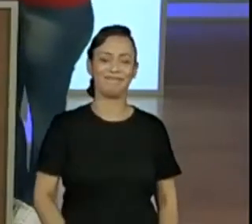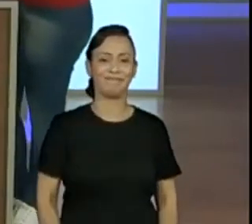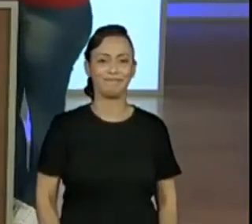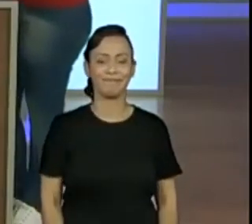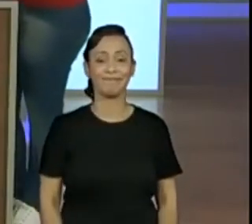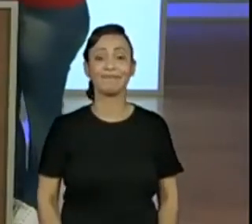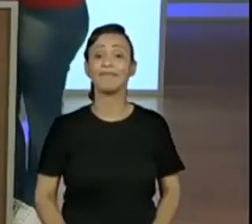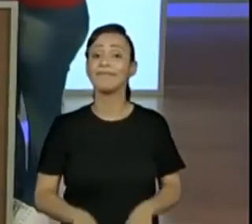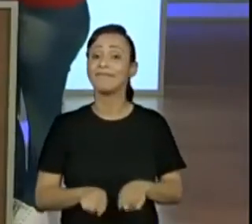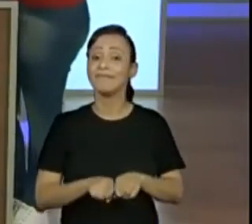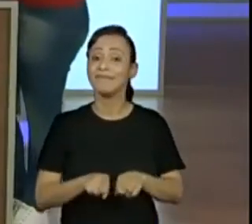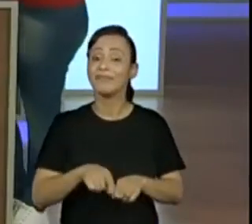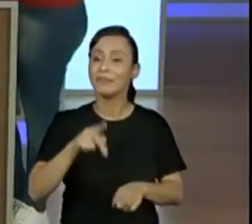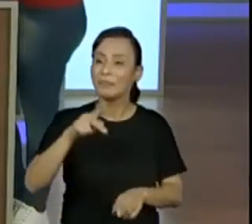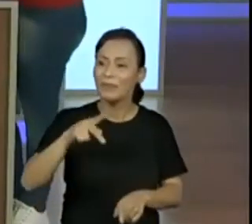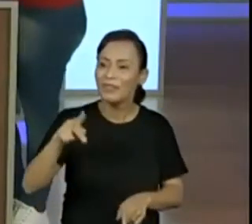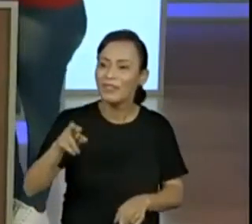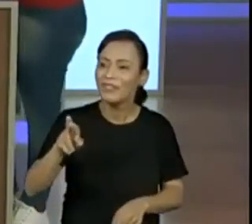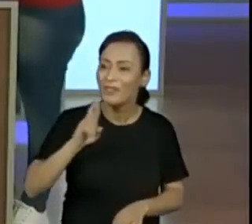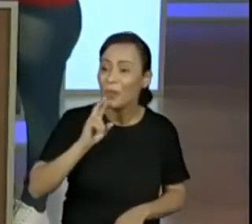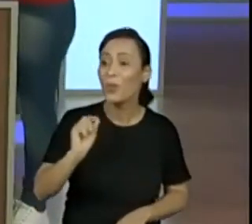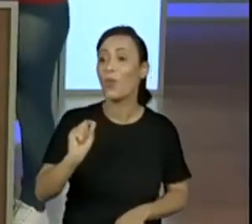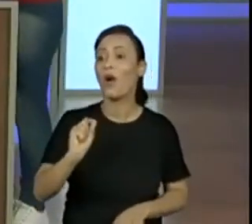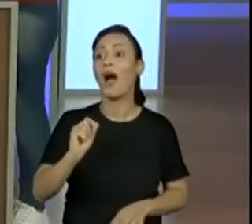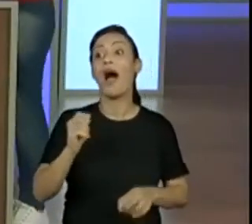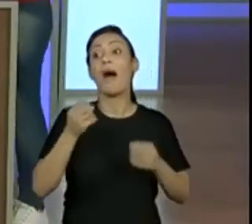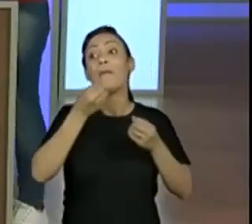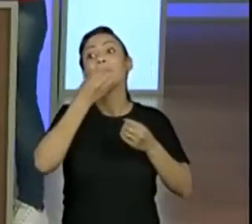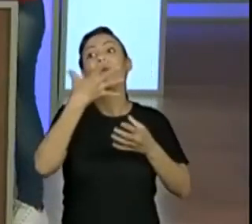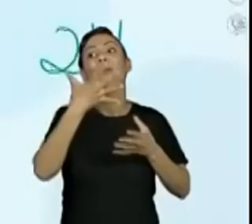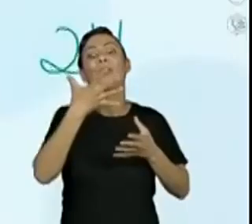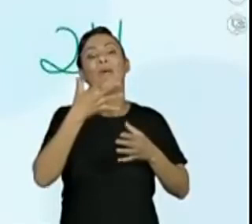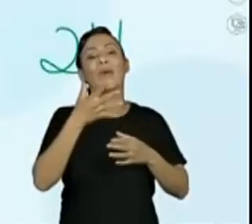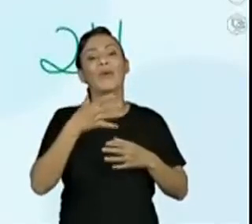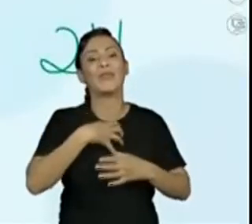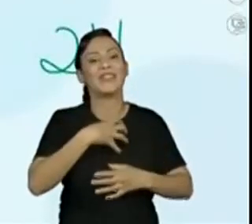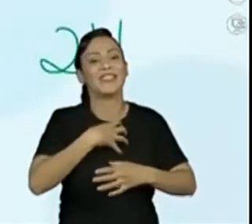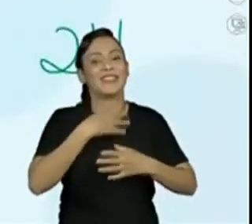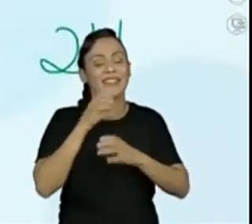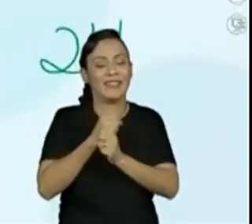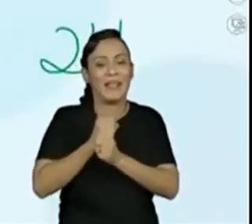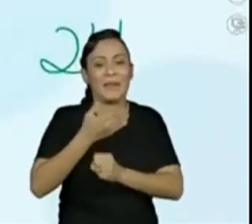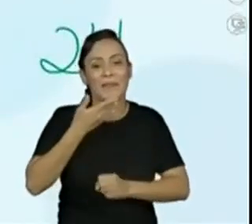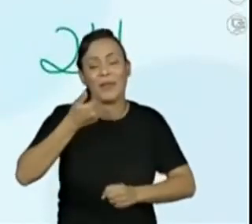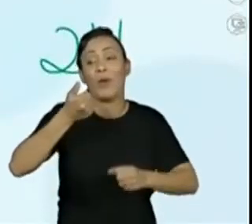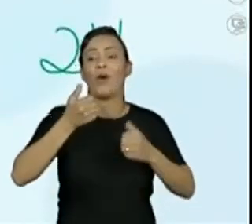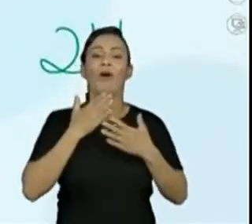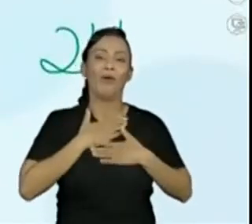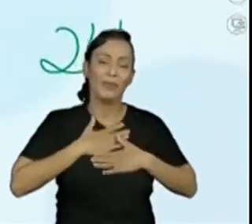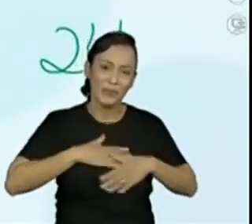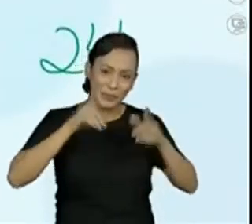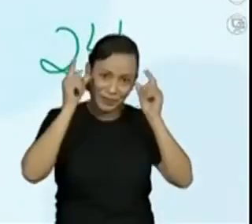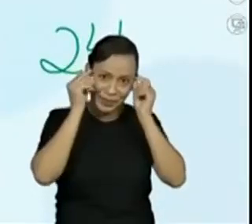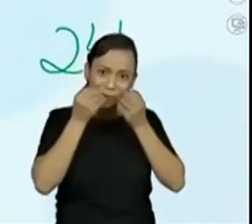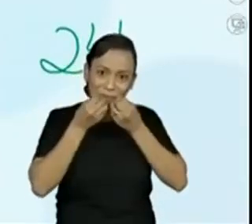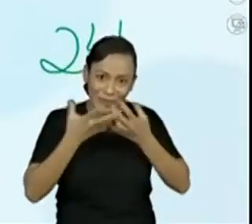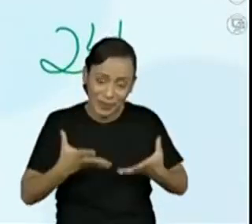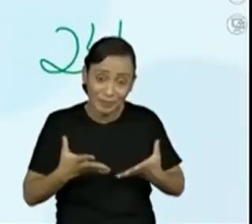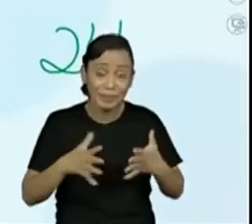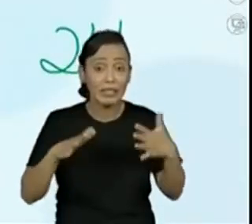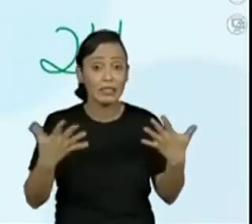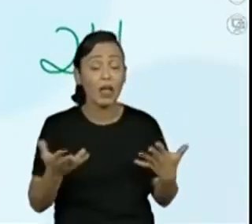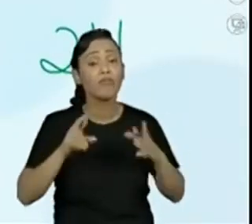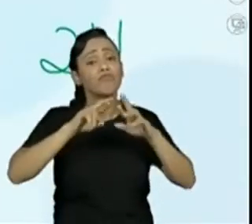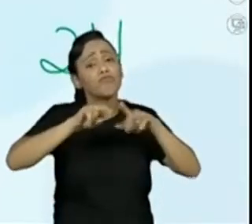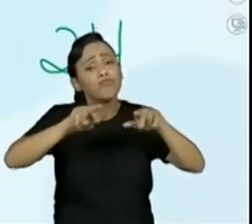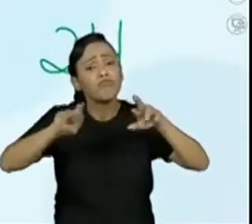Valentina entendeu melhor com essa estratégia. Ah, São diversas estratégias, né, professora? São diversas. E eu falo que é bom que você